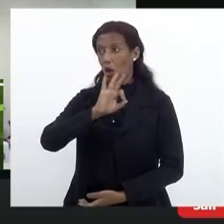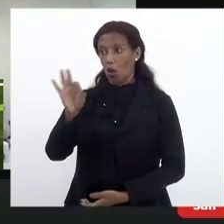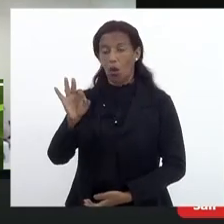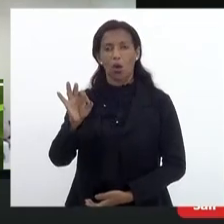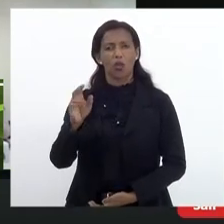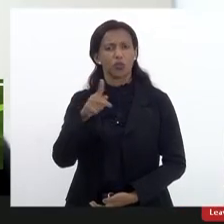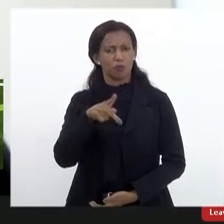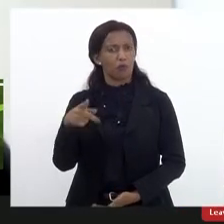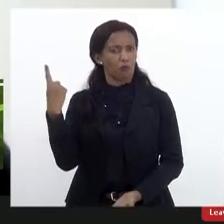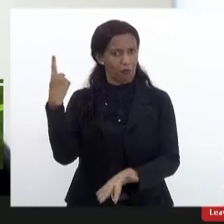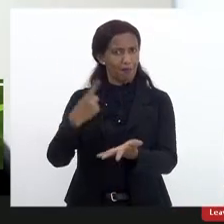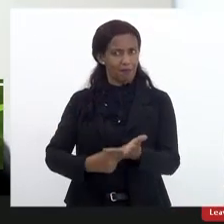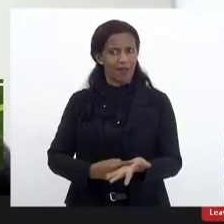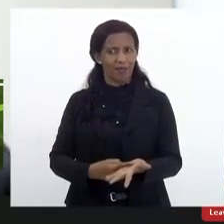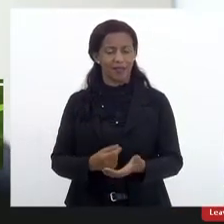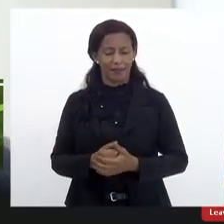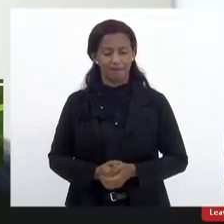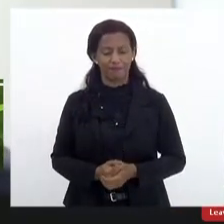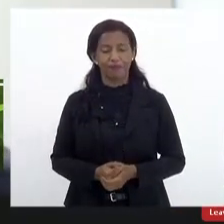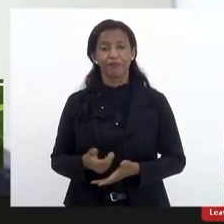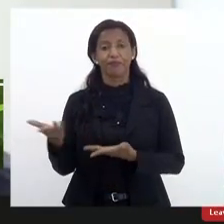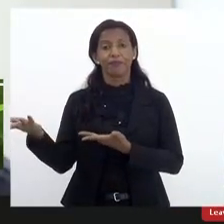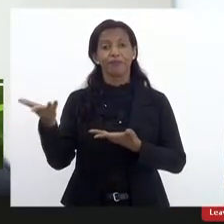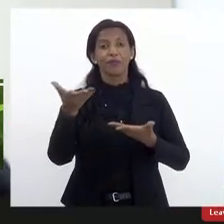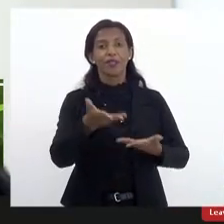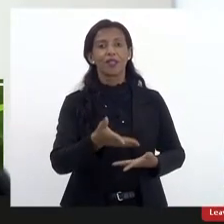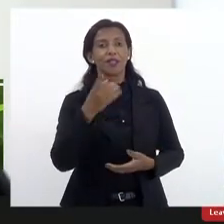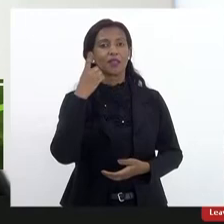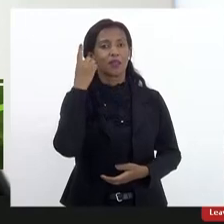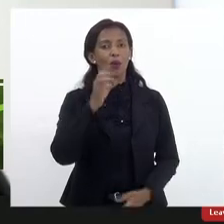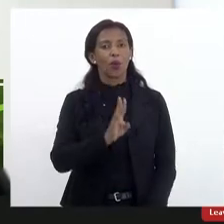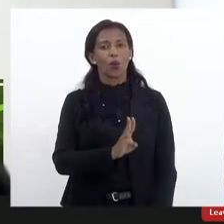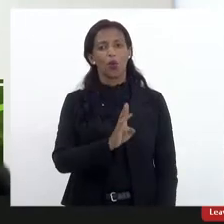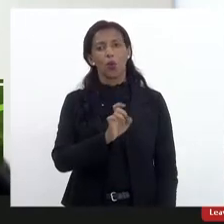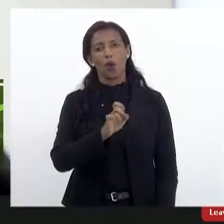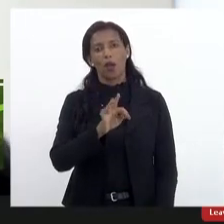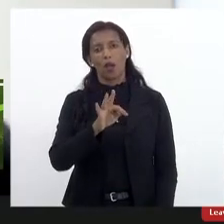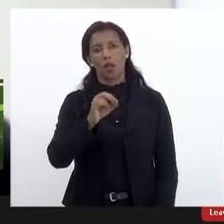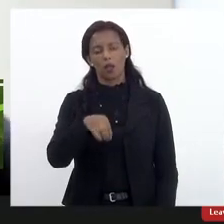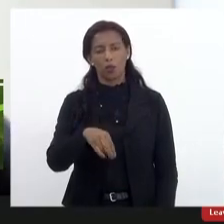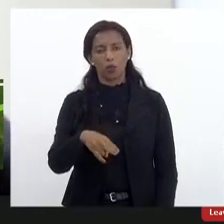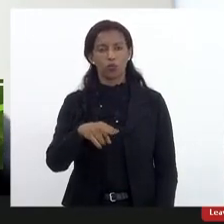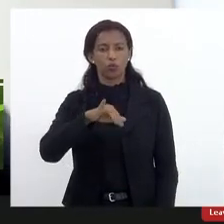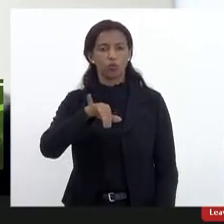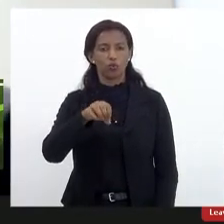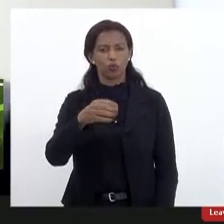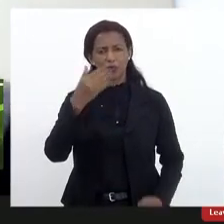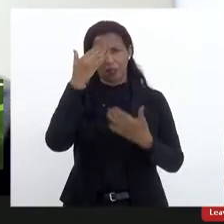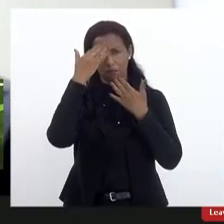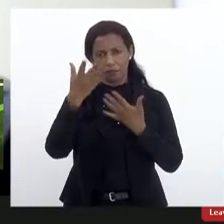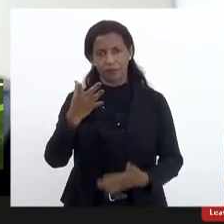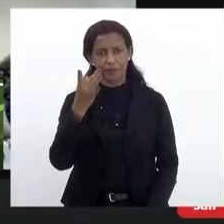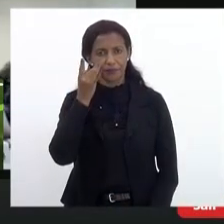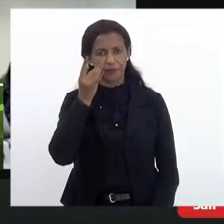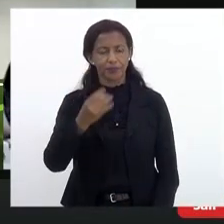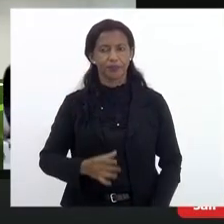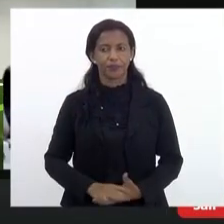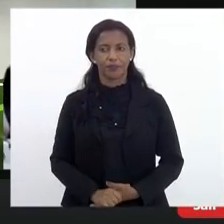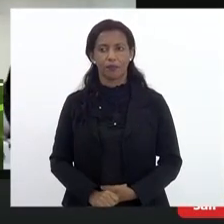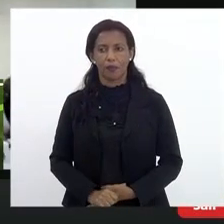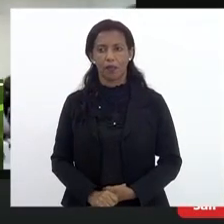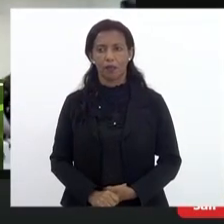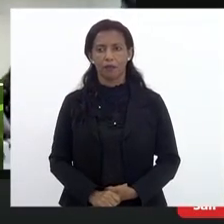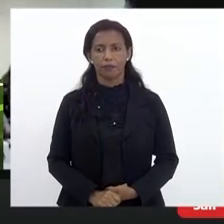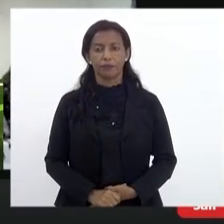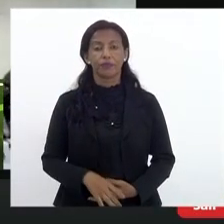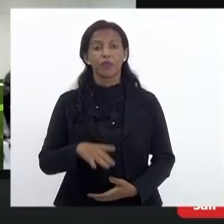agendar então, muito obrigado. Eu passo agora a palavra aqui para o deputado Wellington José, agradecendo aqui a sua presença, e só